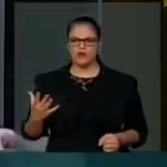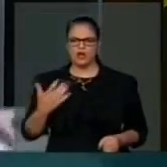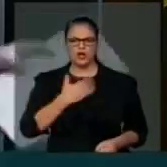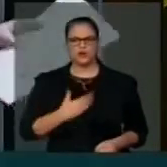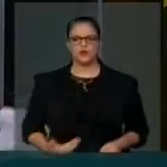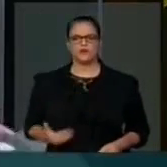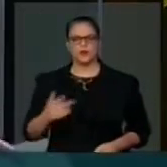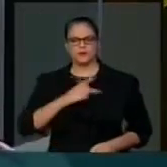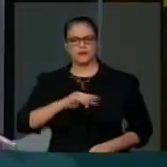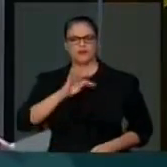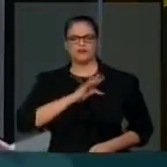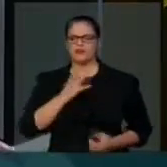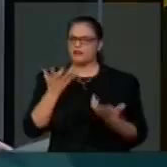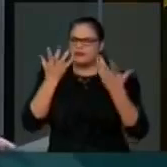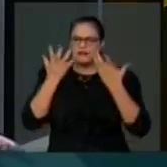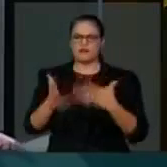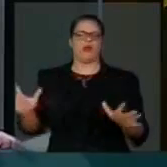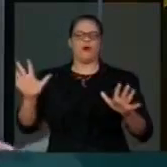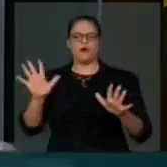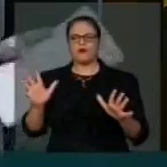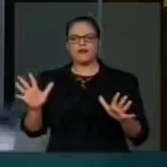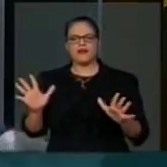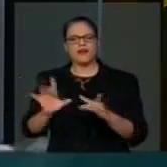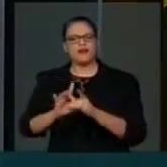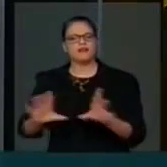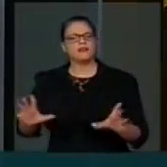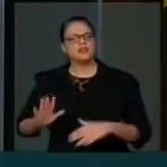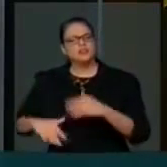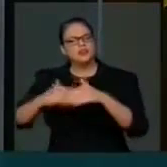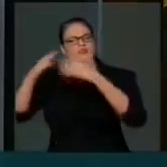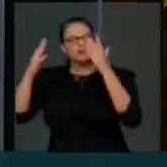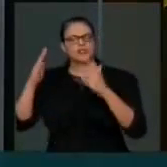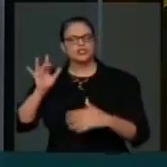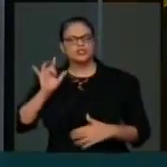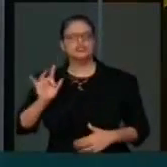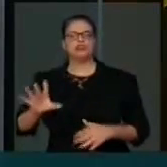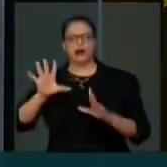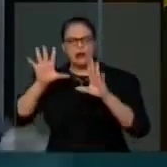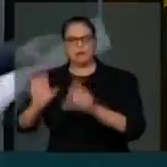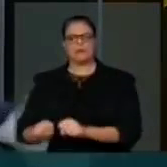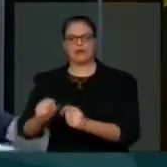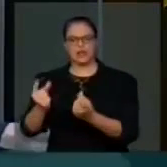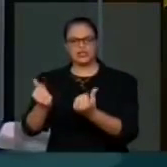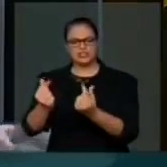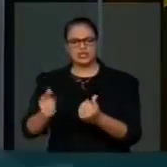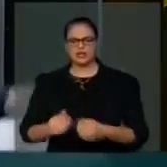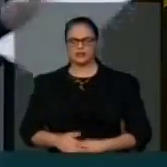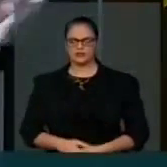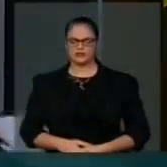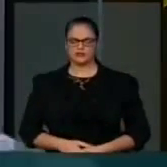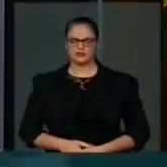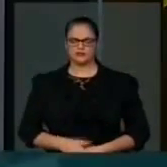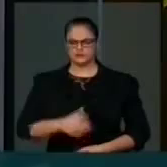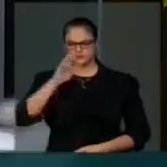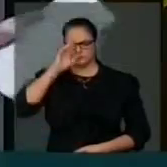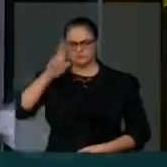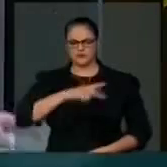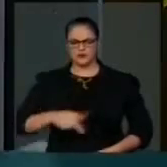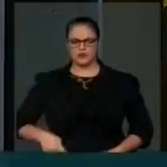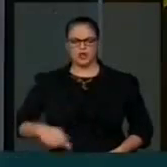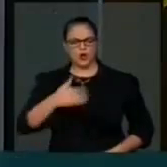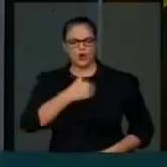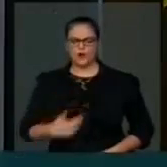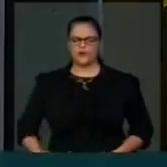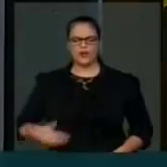do PT não quer ver nada funcionando nesse país. Quer meter a mão também no Sistema S. Sr. Presidente, esse desgoverno